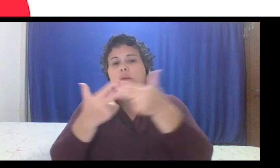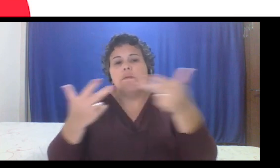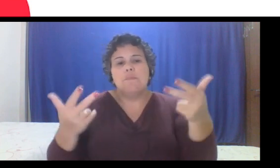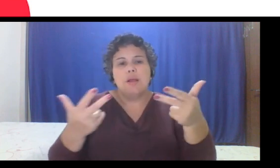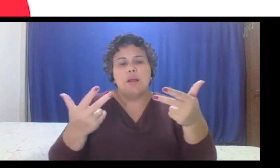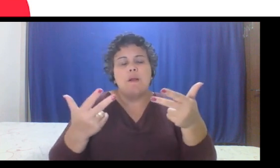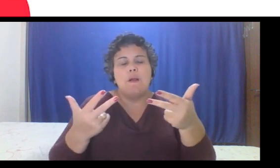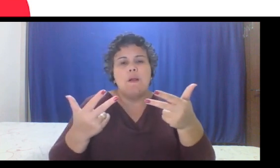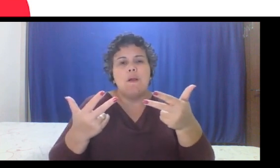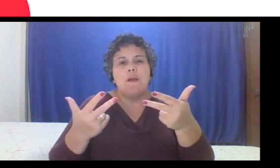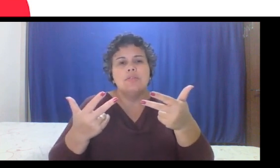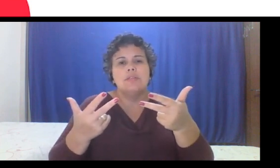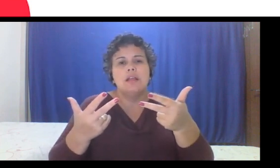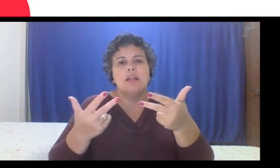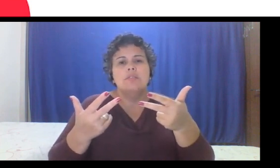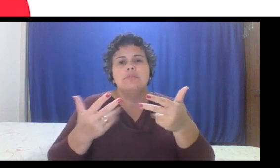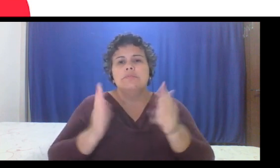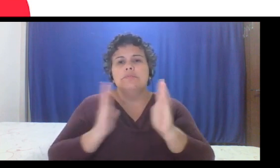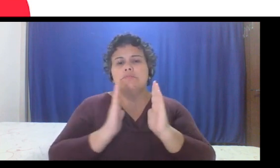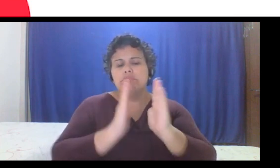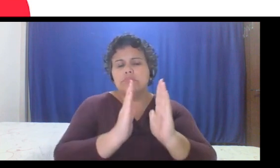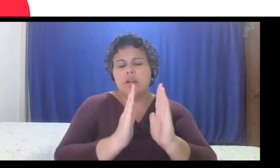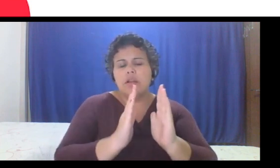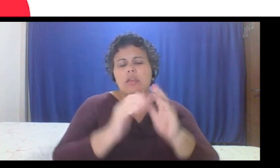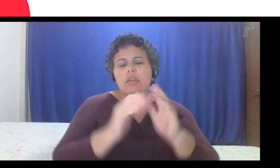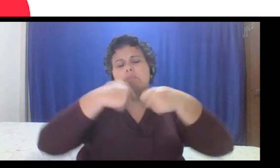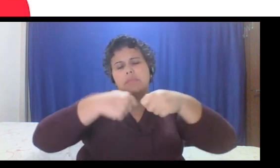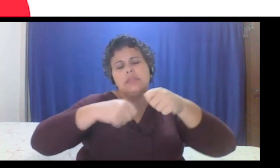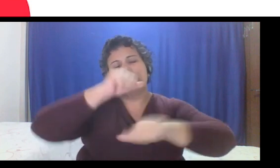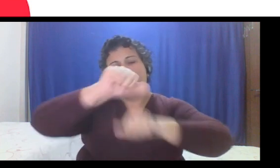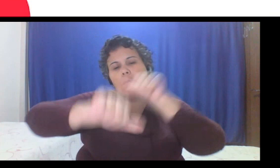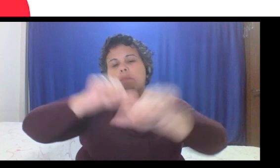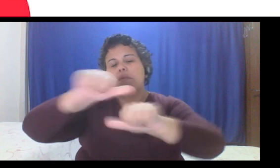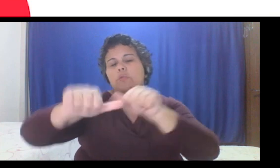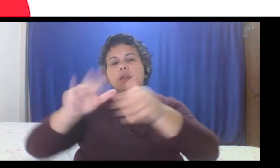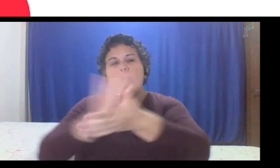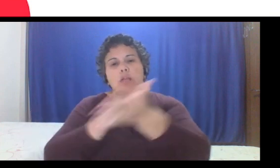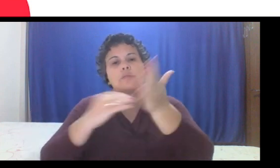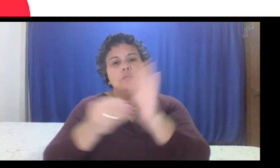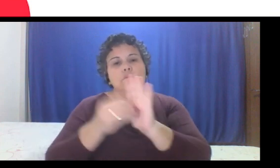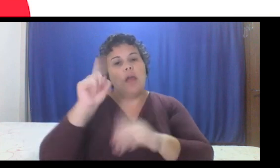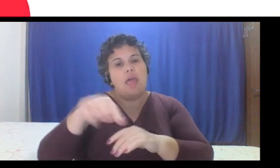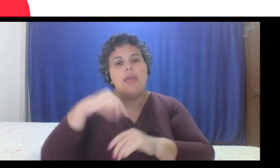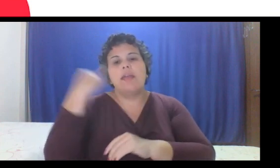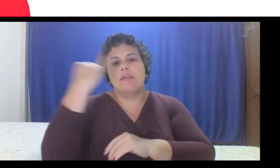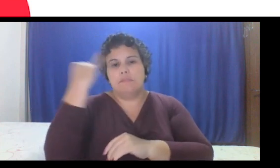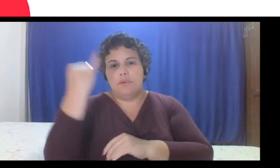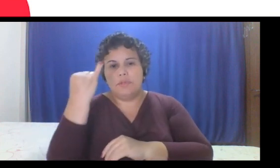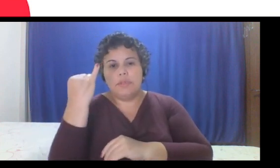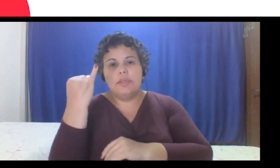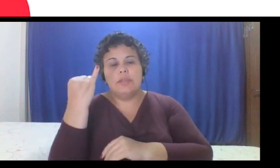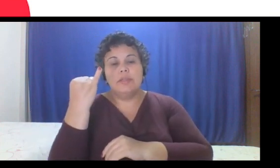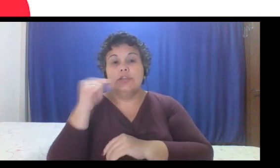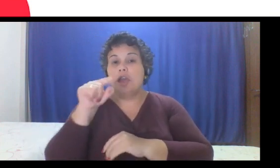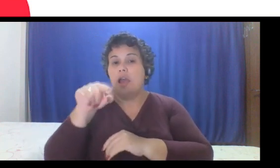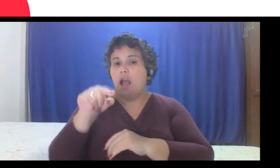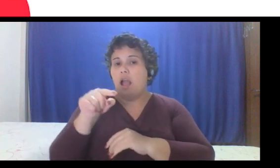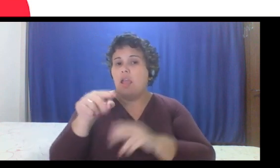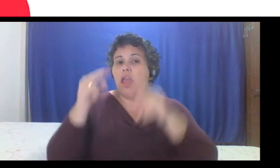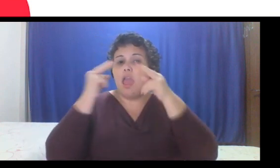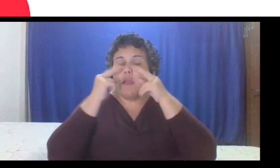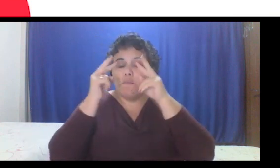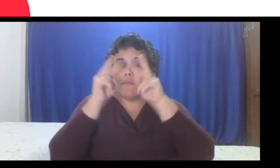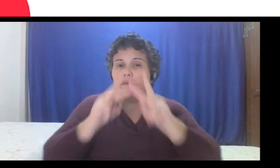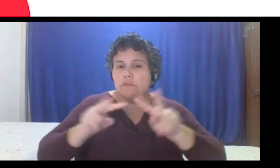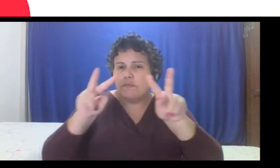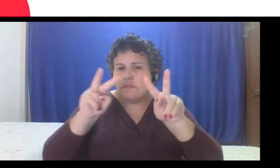num determinado segmento, e a gente tem que mudar tudo, né, então é muito importante que isso aqui seja só uma visão de futuro,